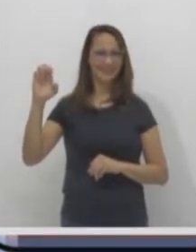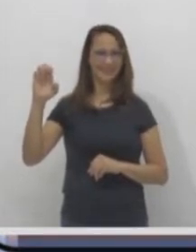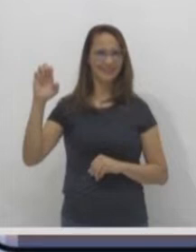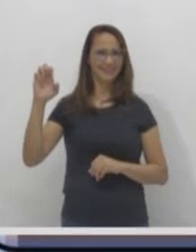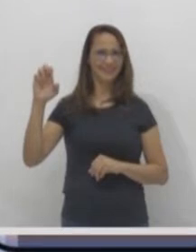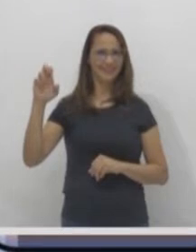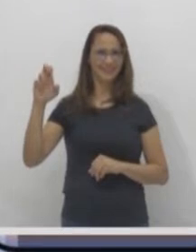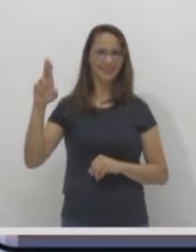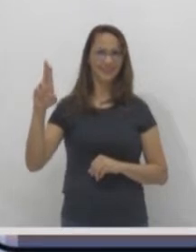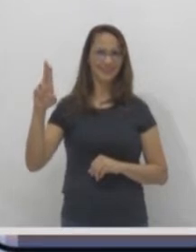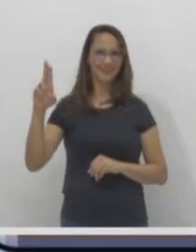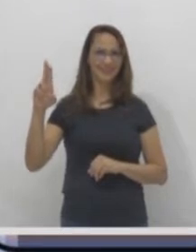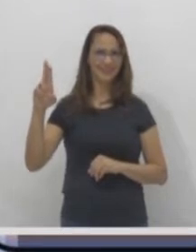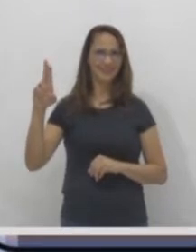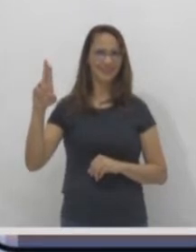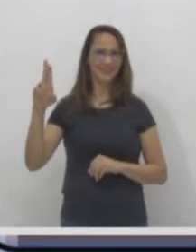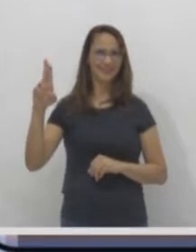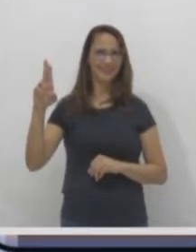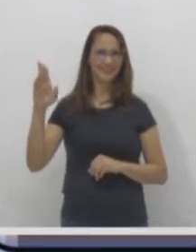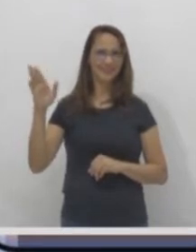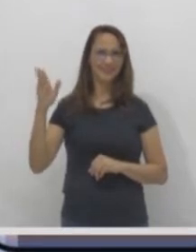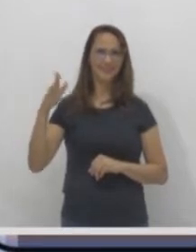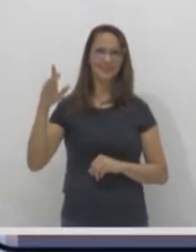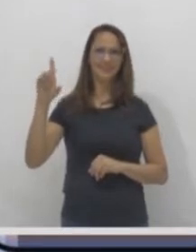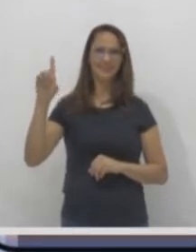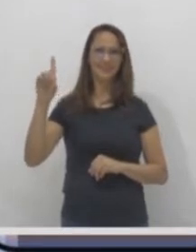U T